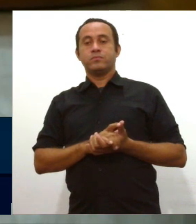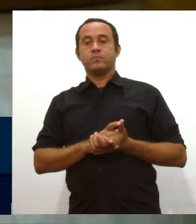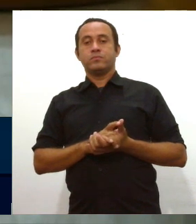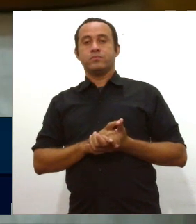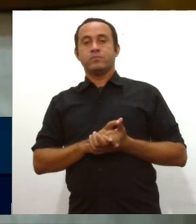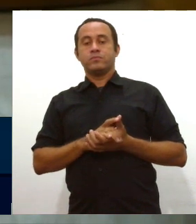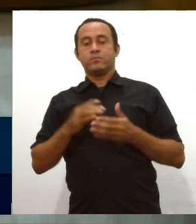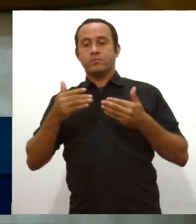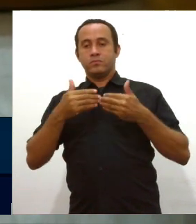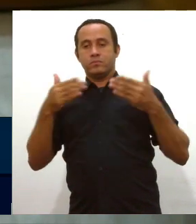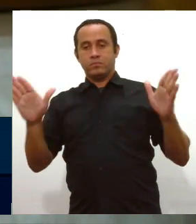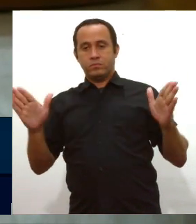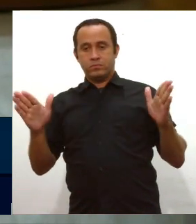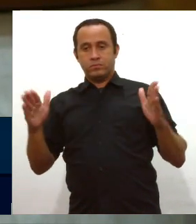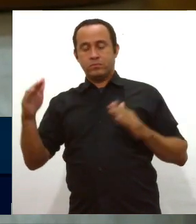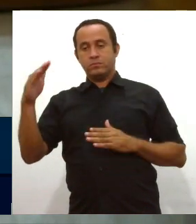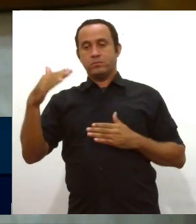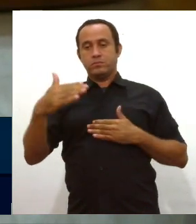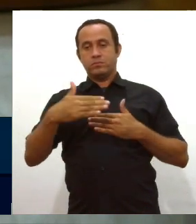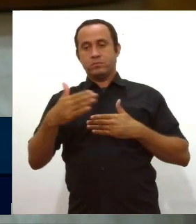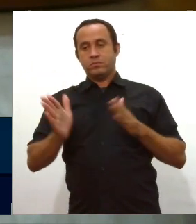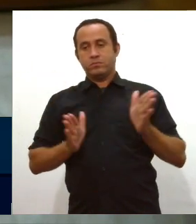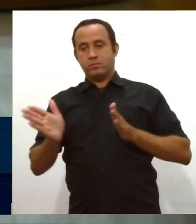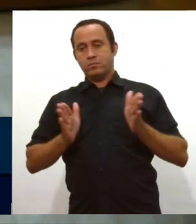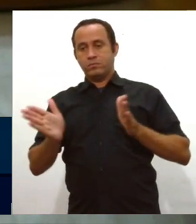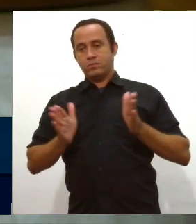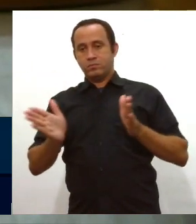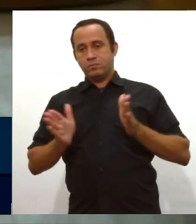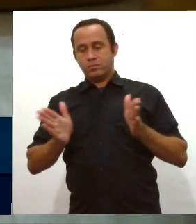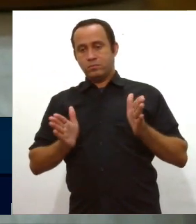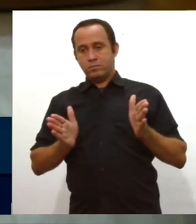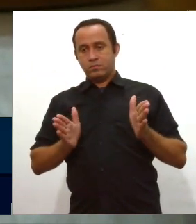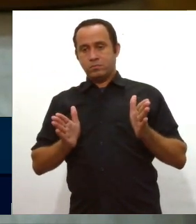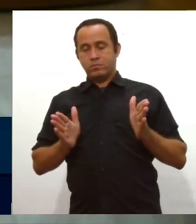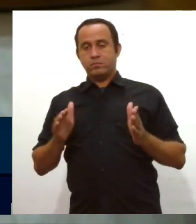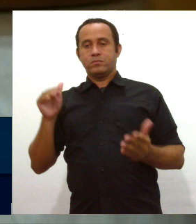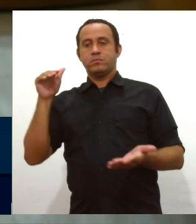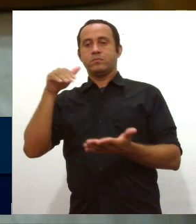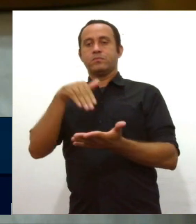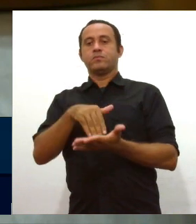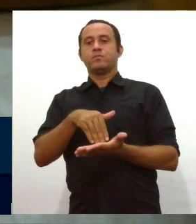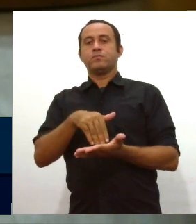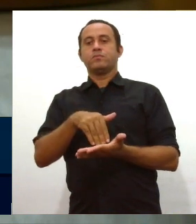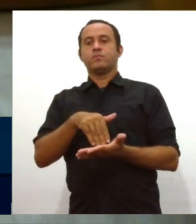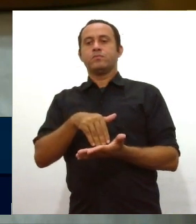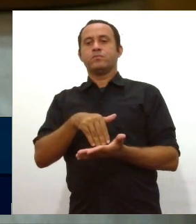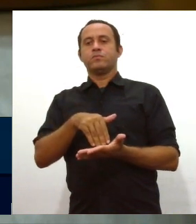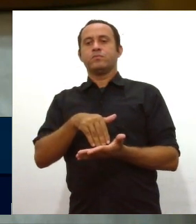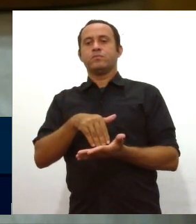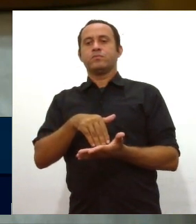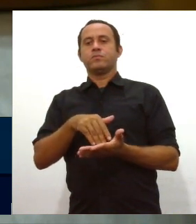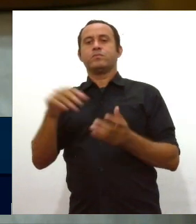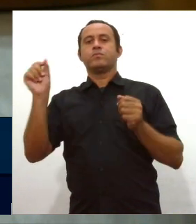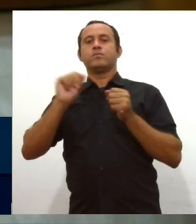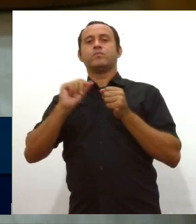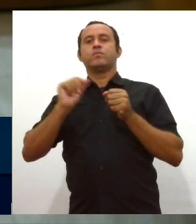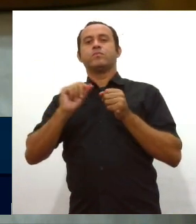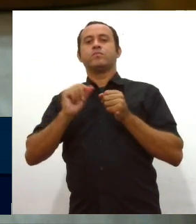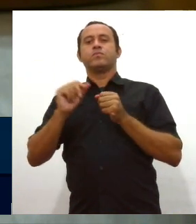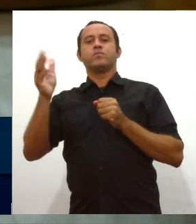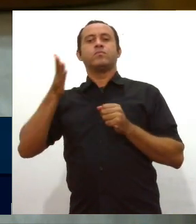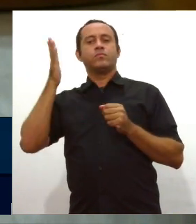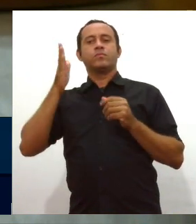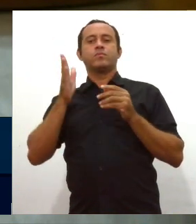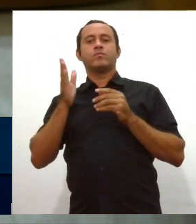convenções abertas. Capitão Samuel começou, nesse último final de semana, a realização de convenções de